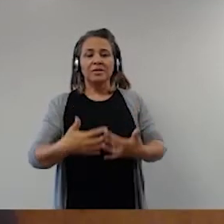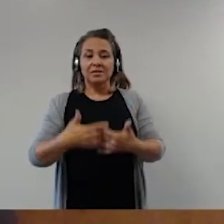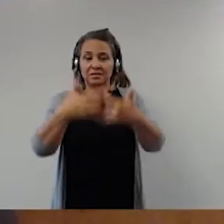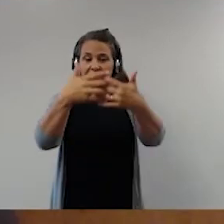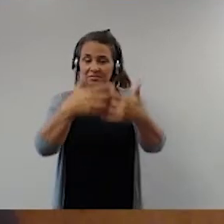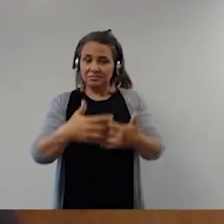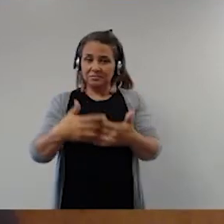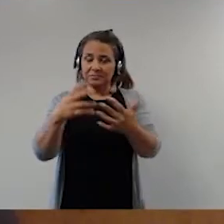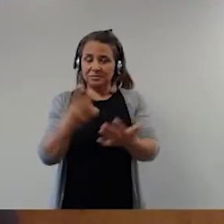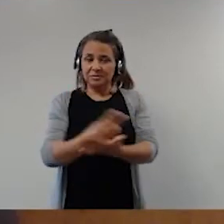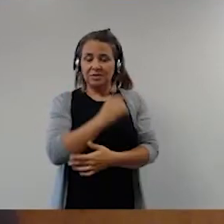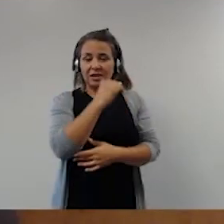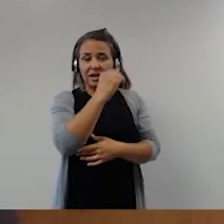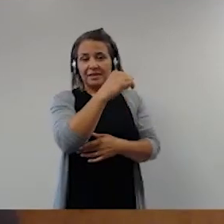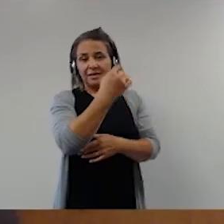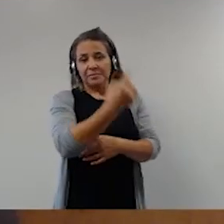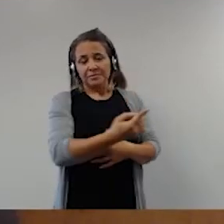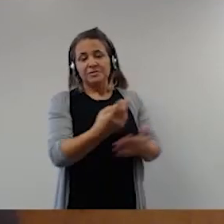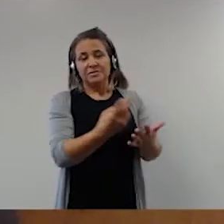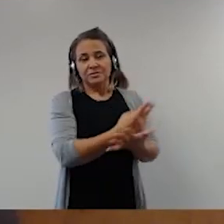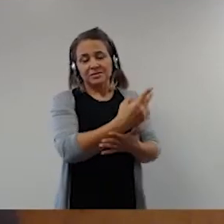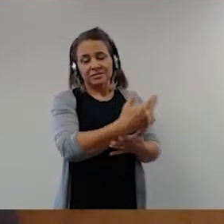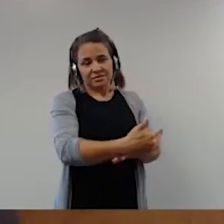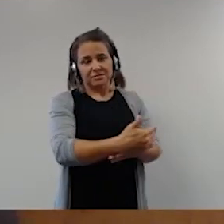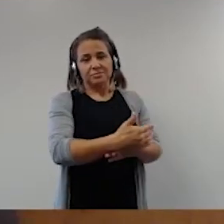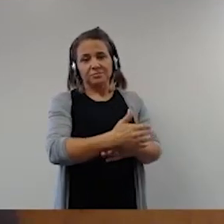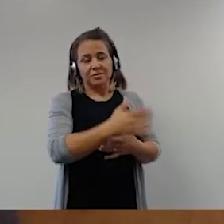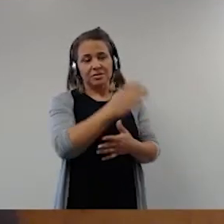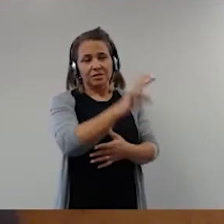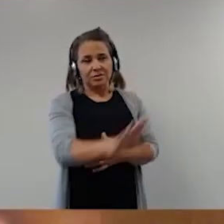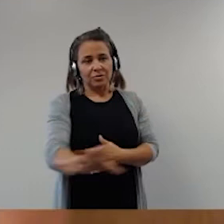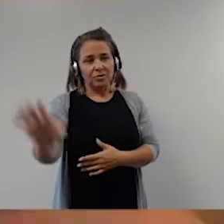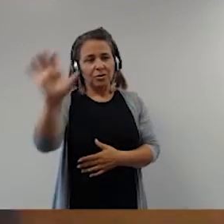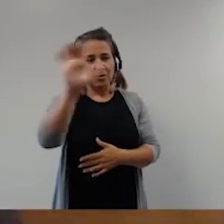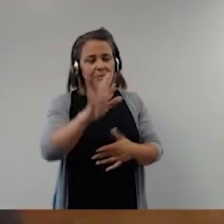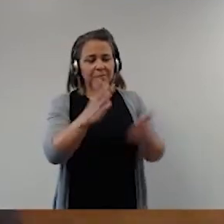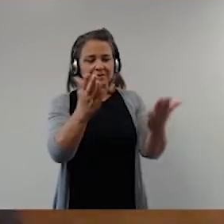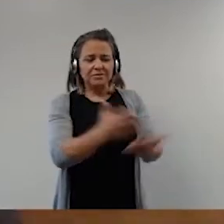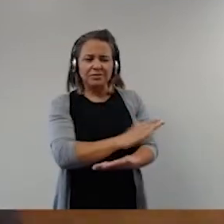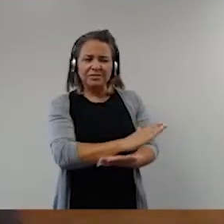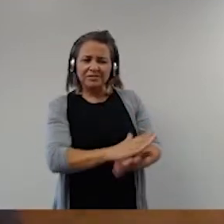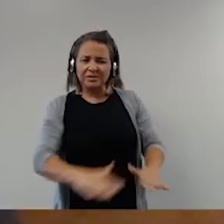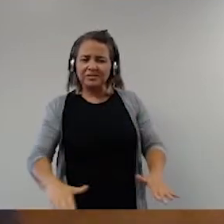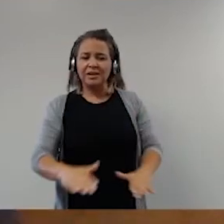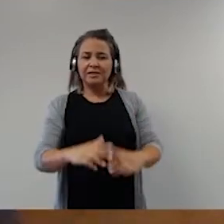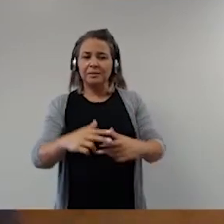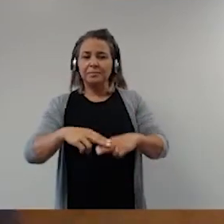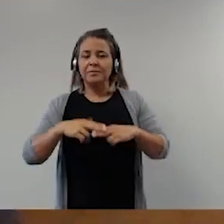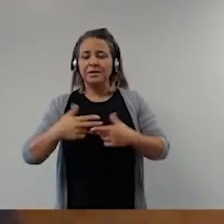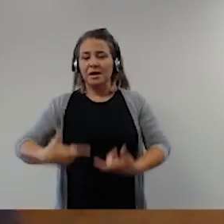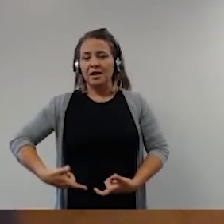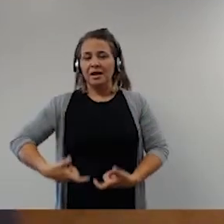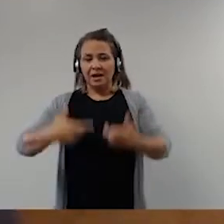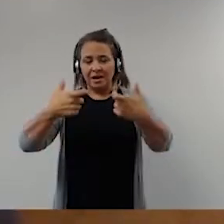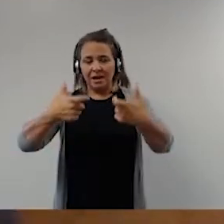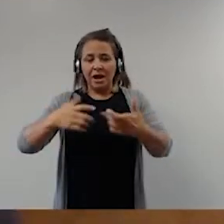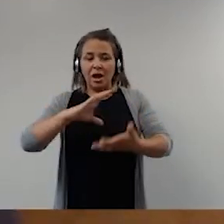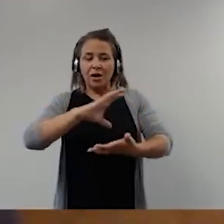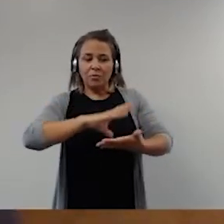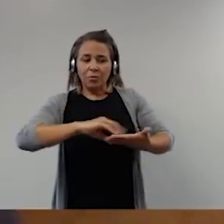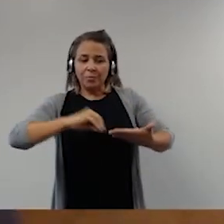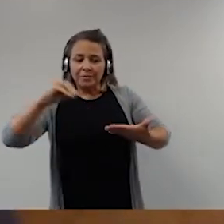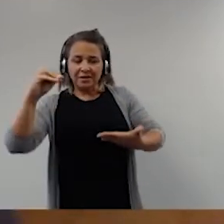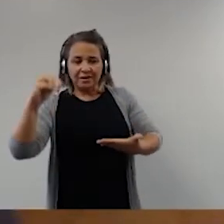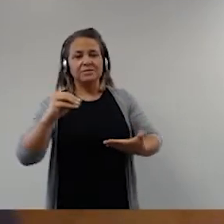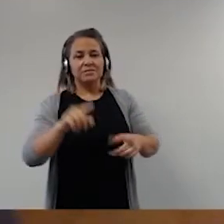das democracias constitucionais na Europa, devastada pela Segunda Guerra Mundial, adotaram esse modelo de tribunais